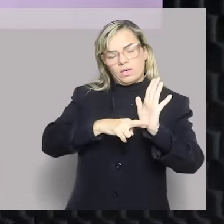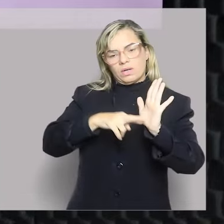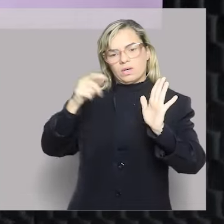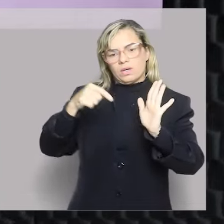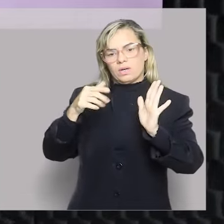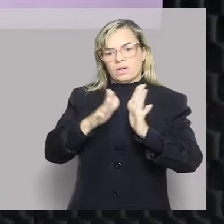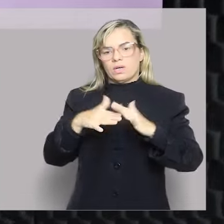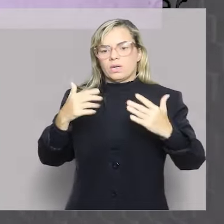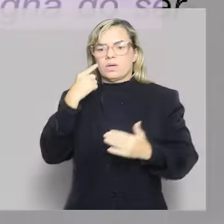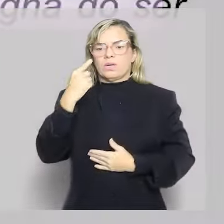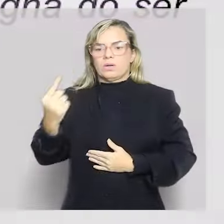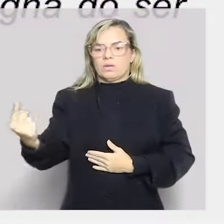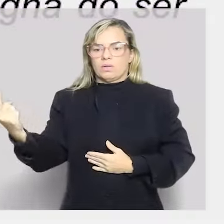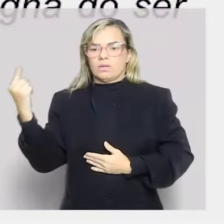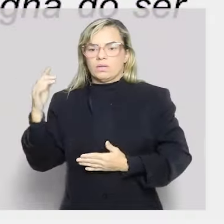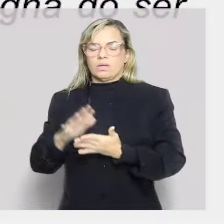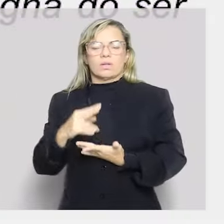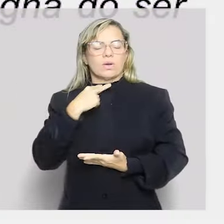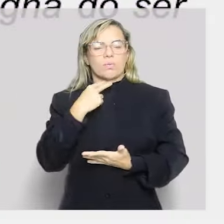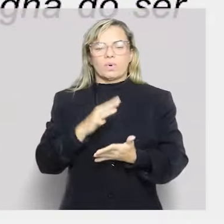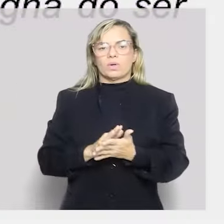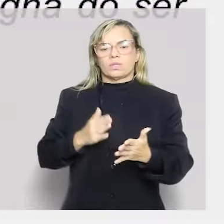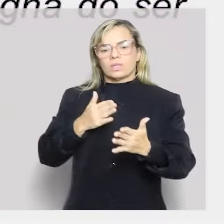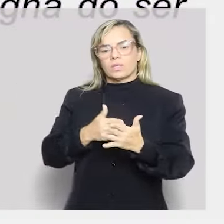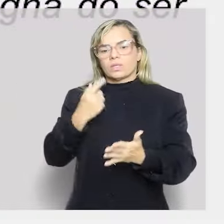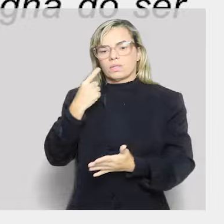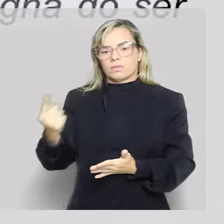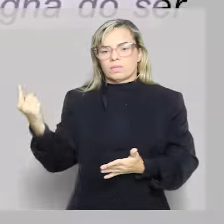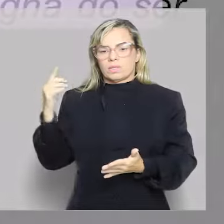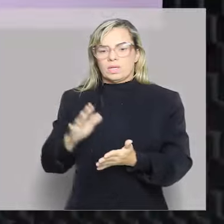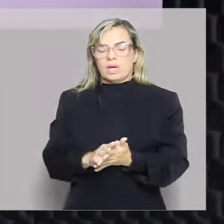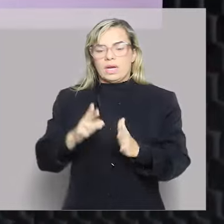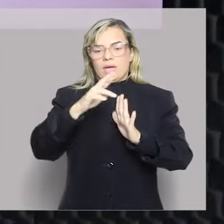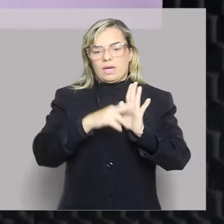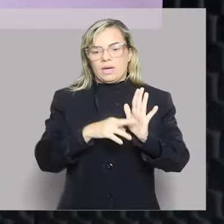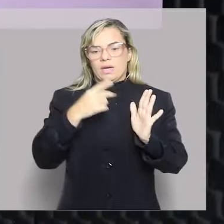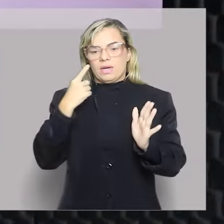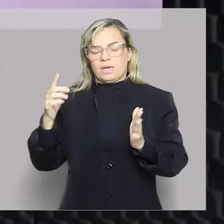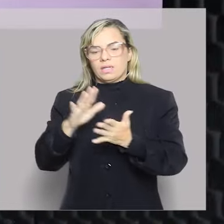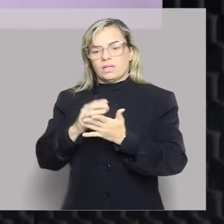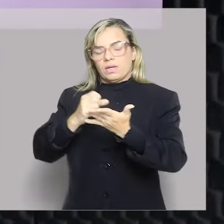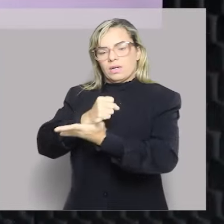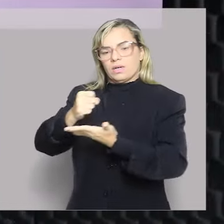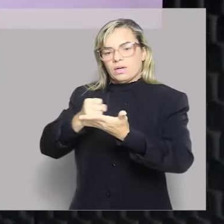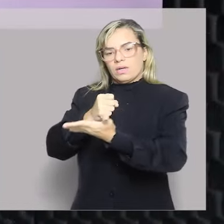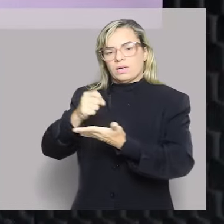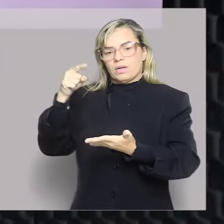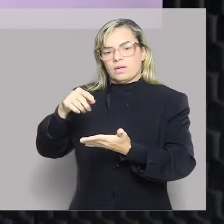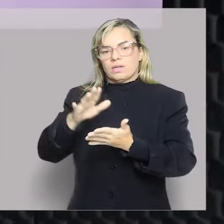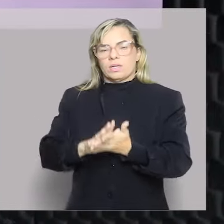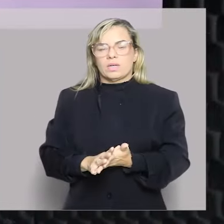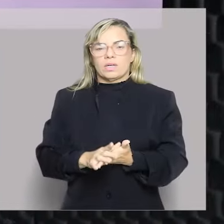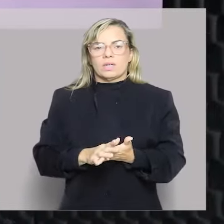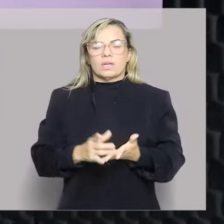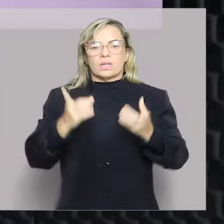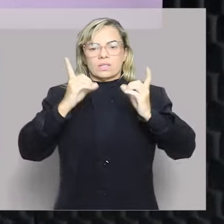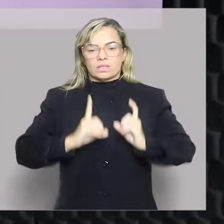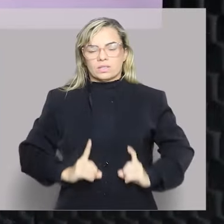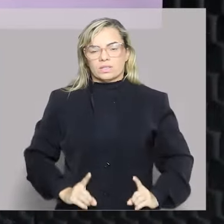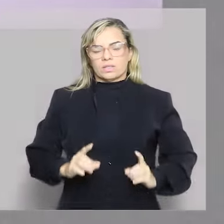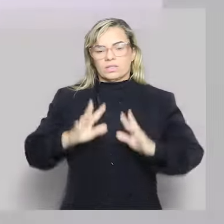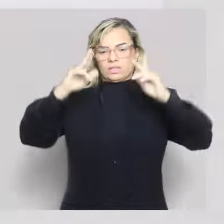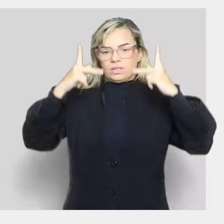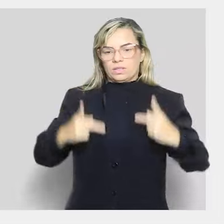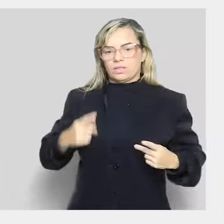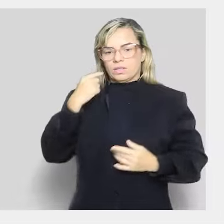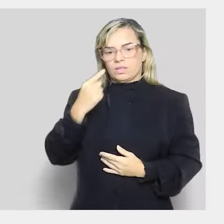indisponíveis. Eles também são essenciais, são indispensáveis para a vida digna do ser humano. E são